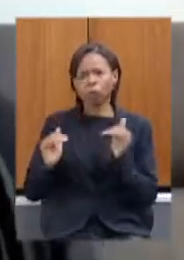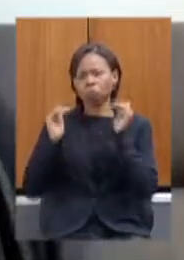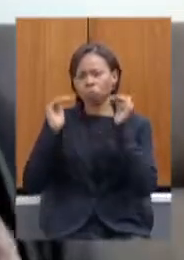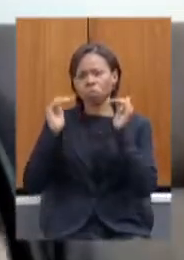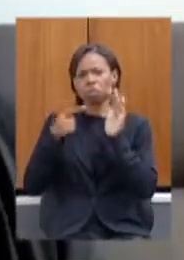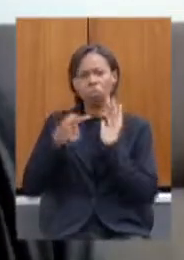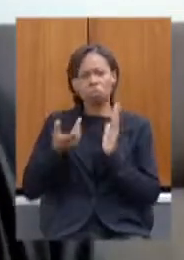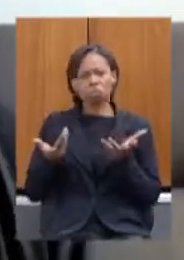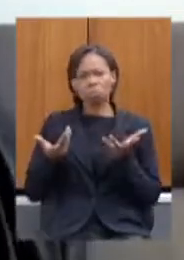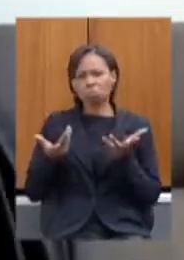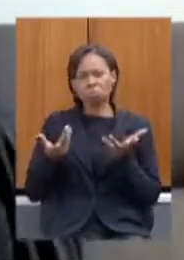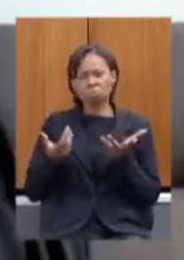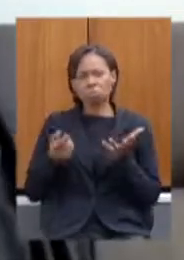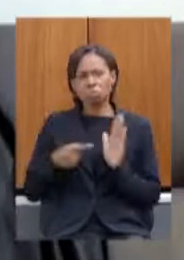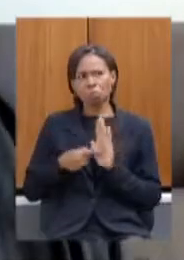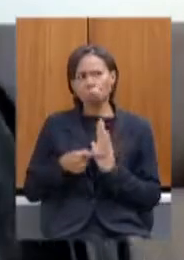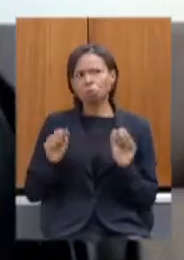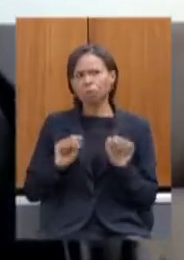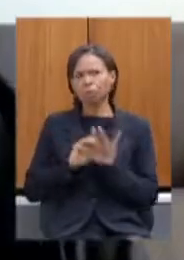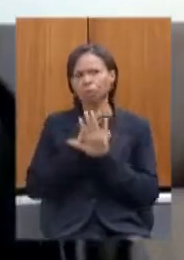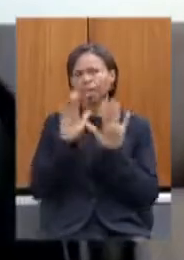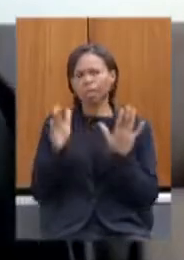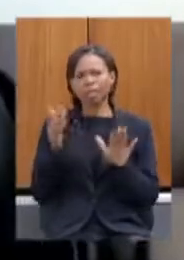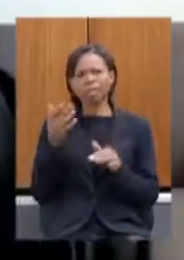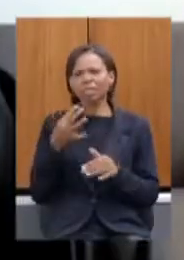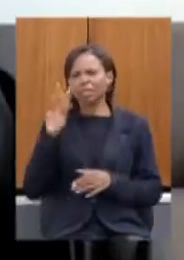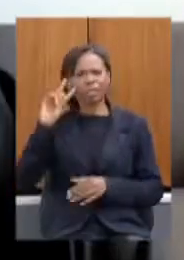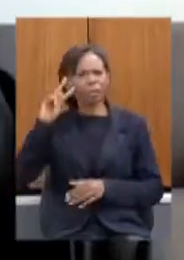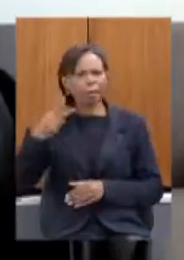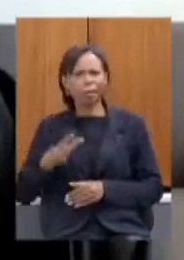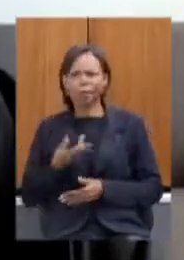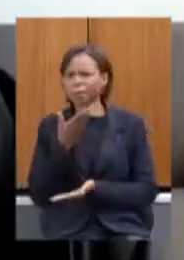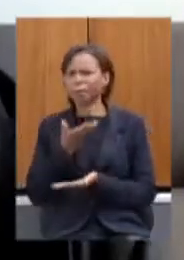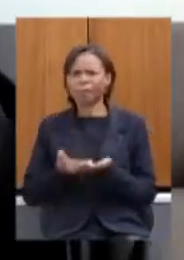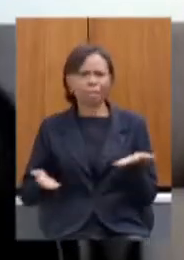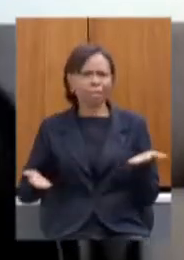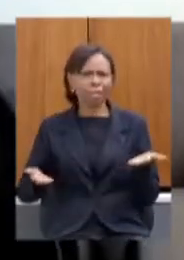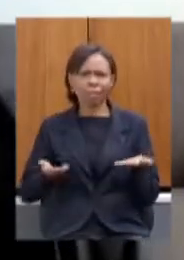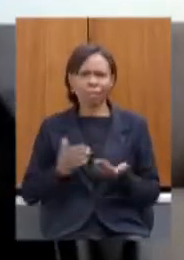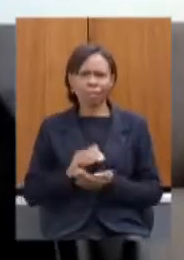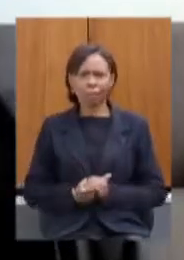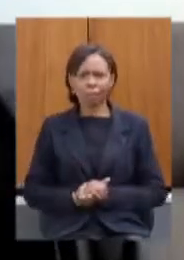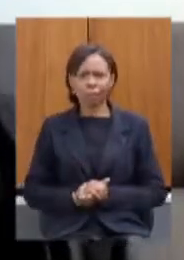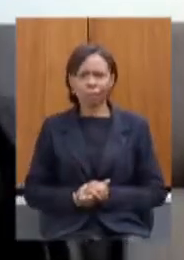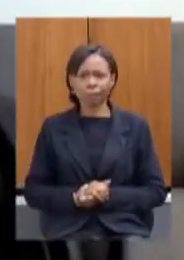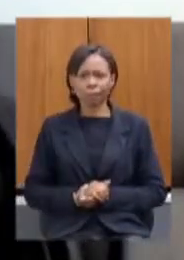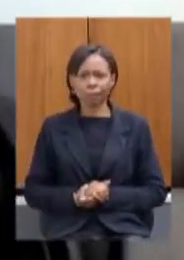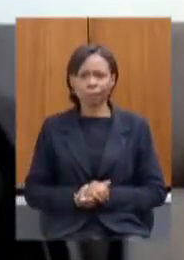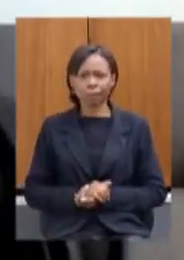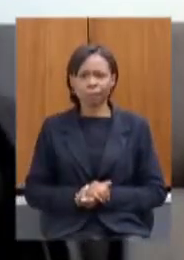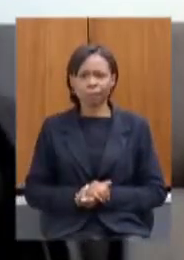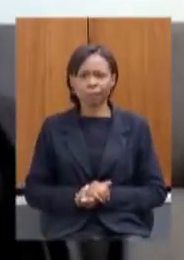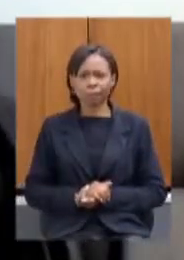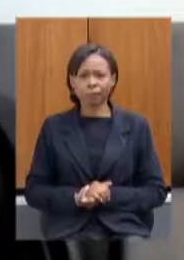perdas pretéritas ponto isso que está aí é a Lei Candir futura